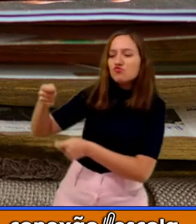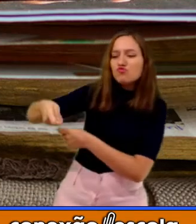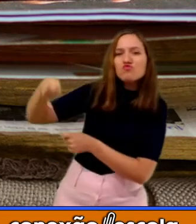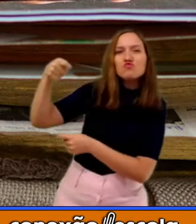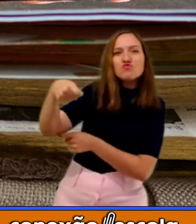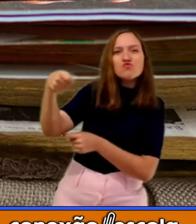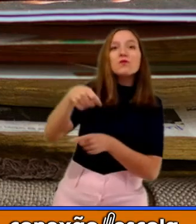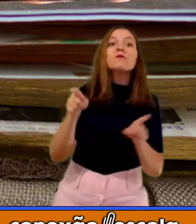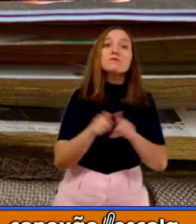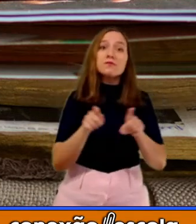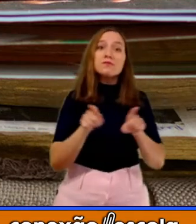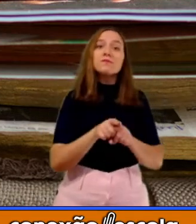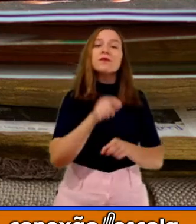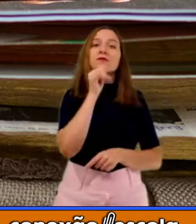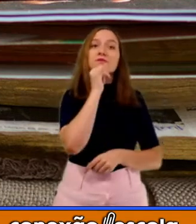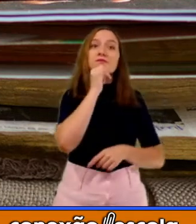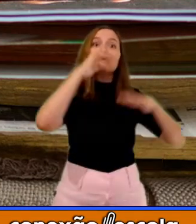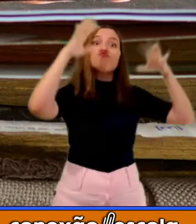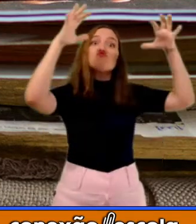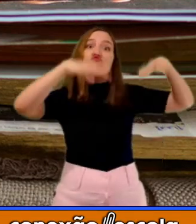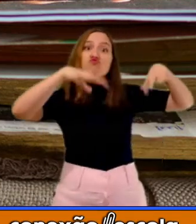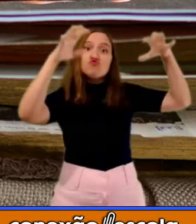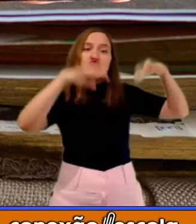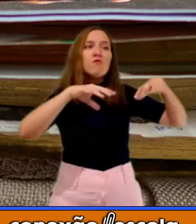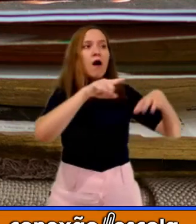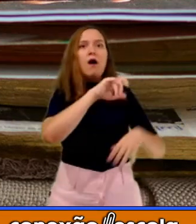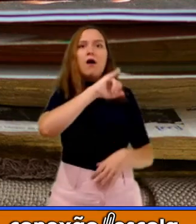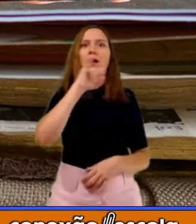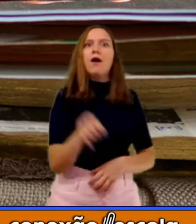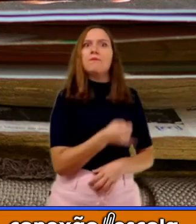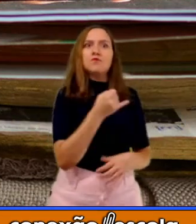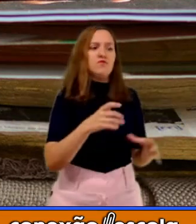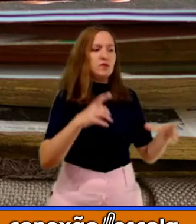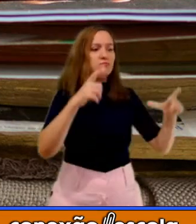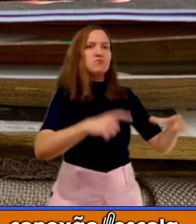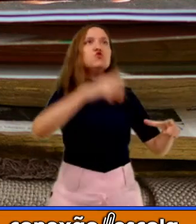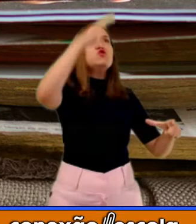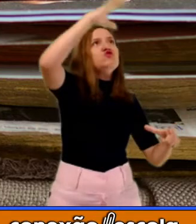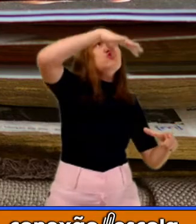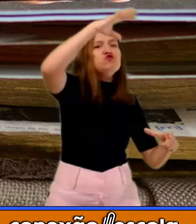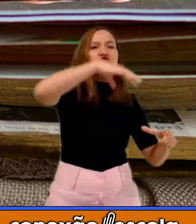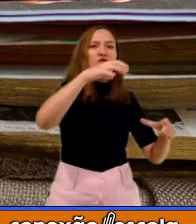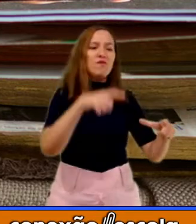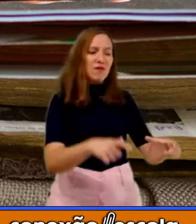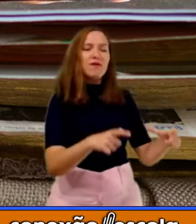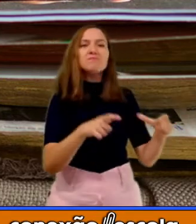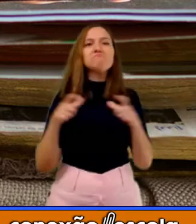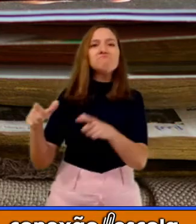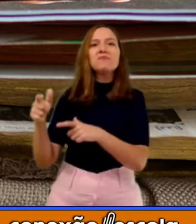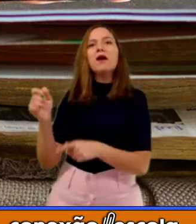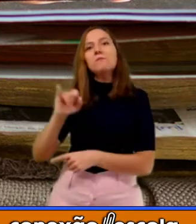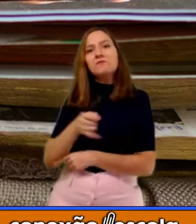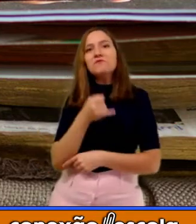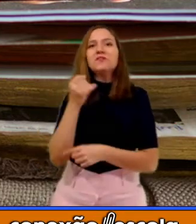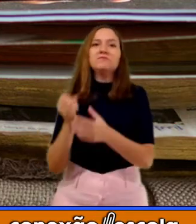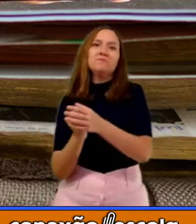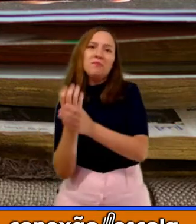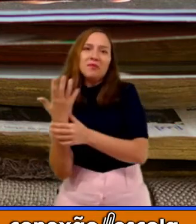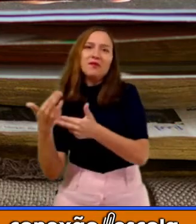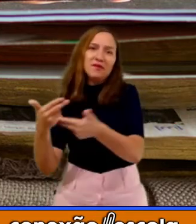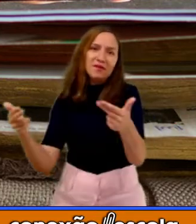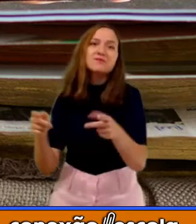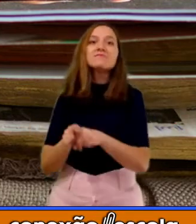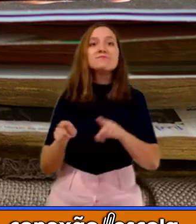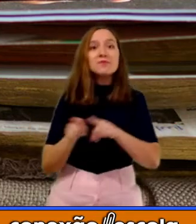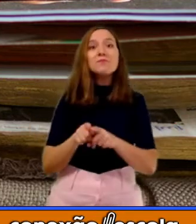fazer isso que a Marina fez na coleta da água da máquina. Isso são pequenos